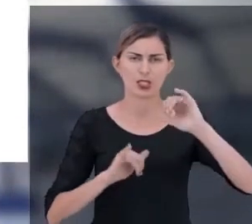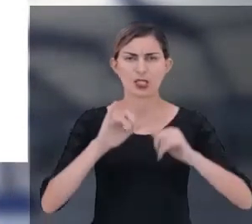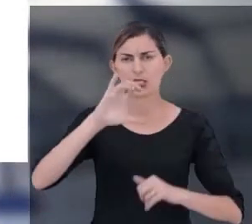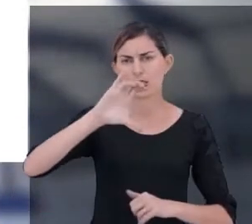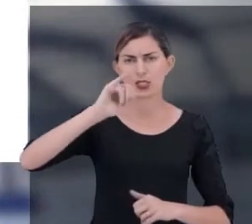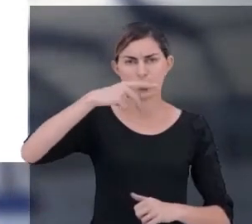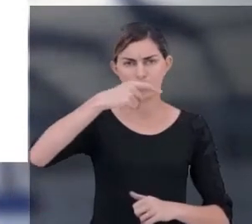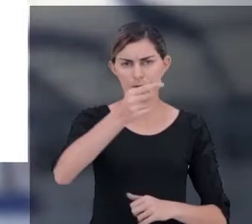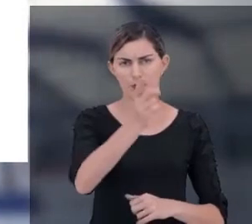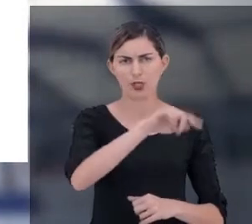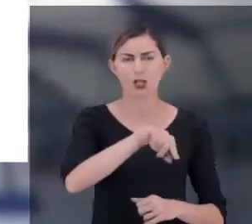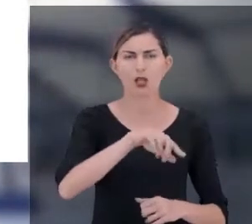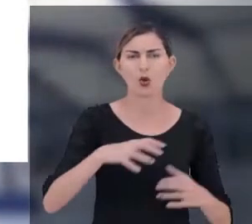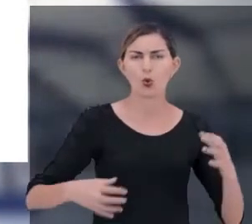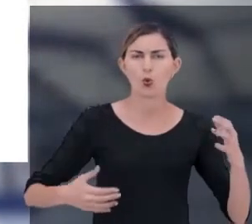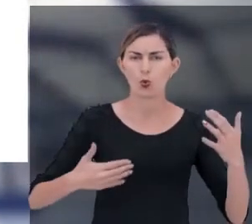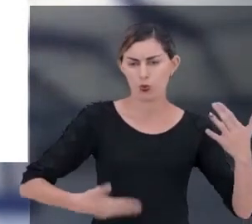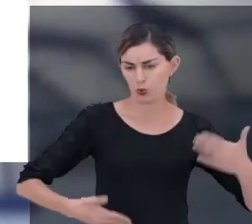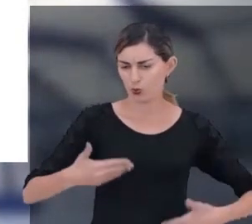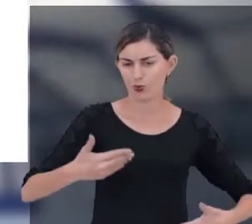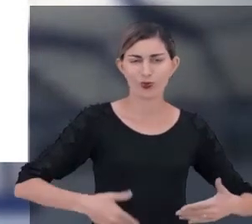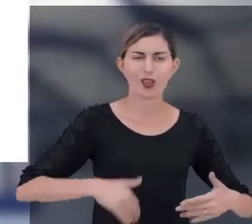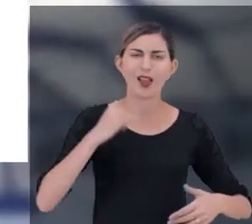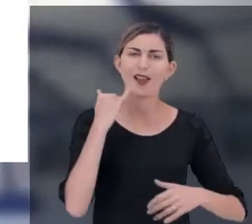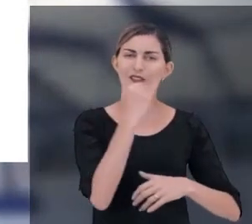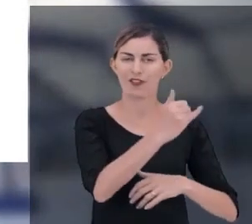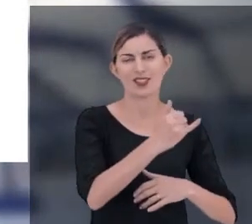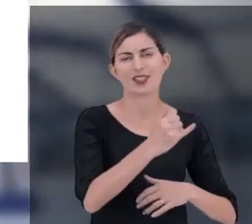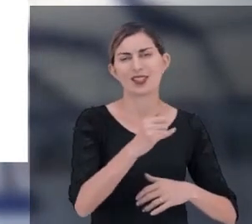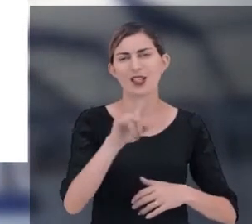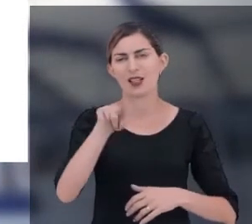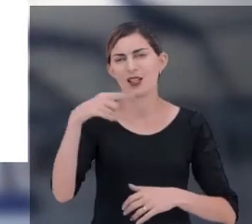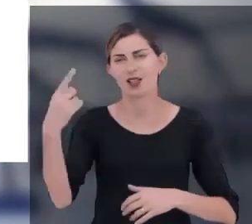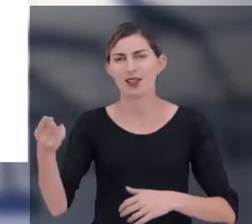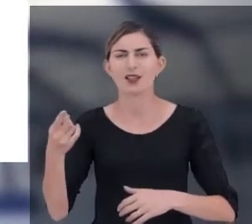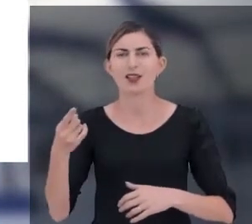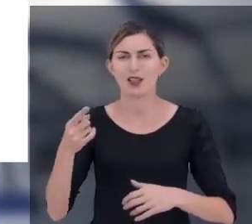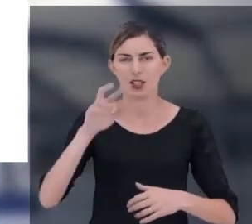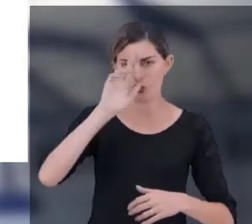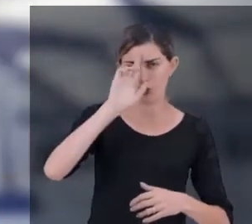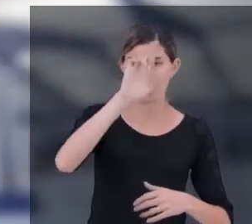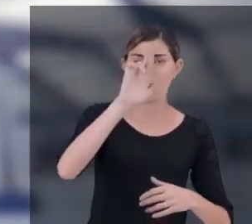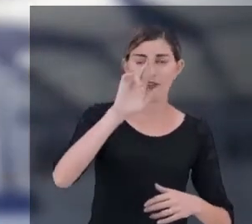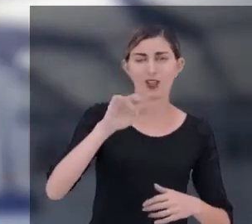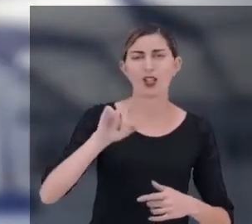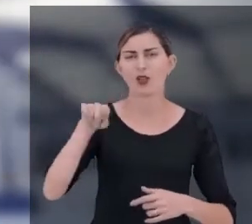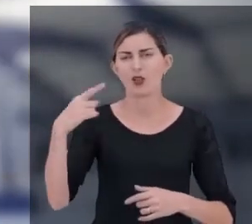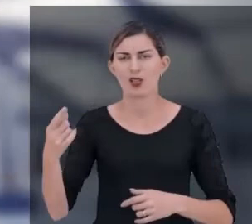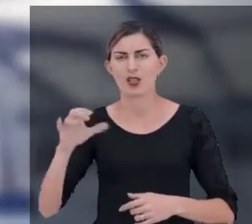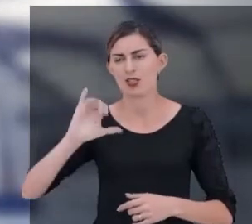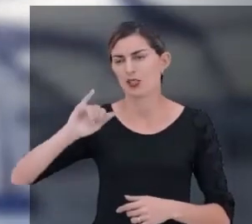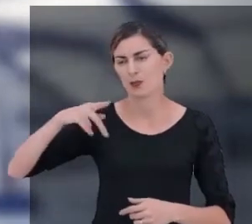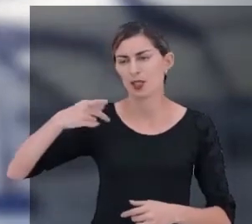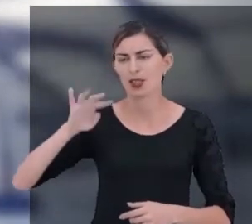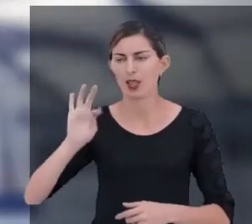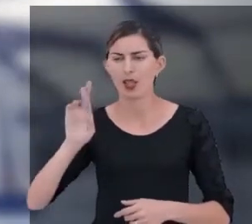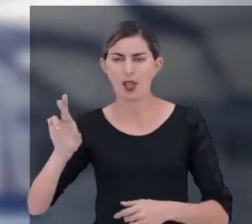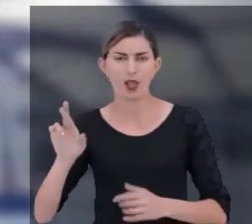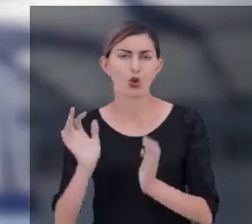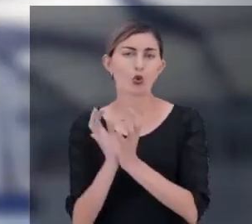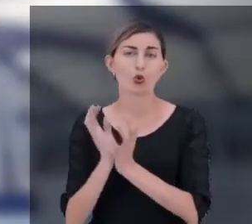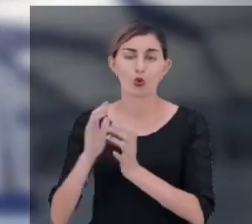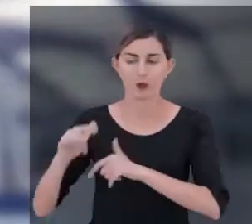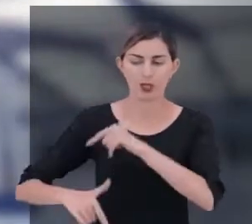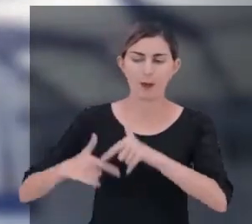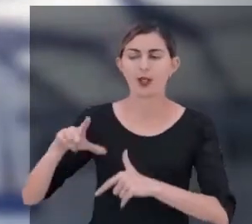indicado pelo empregador e o vice é escolhido entre os eleitos. Porém, vale ressaltar que não há